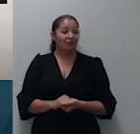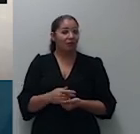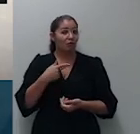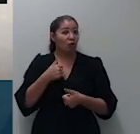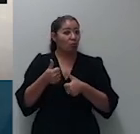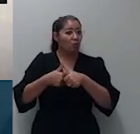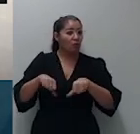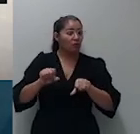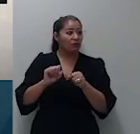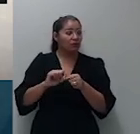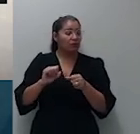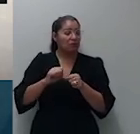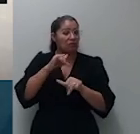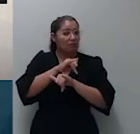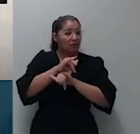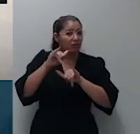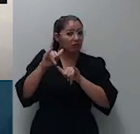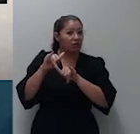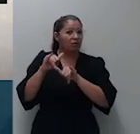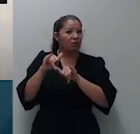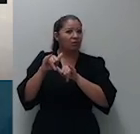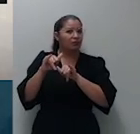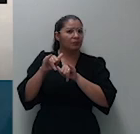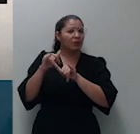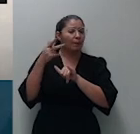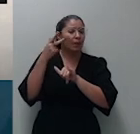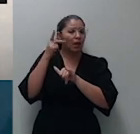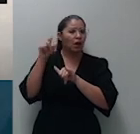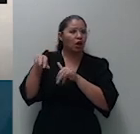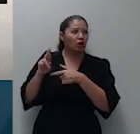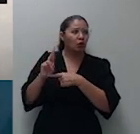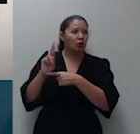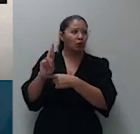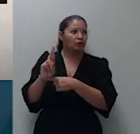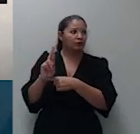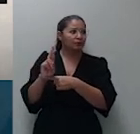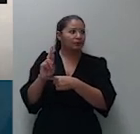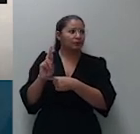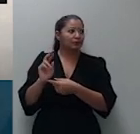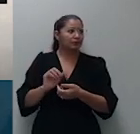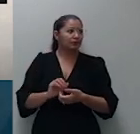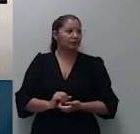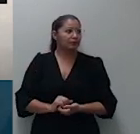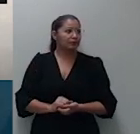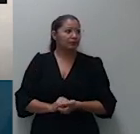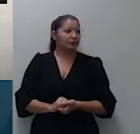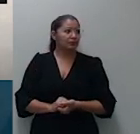indicado pelo eminente relator da própria emenda deste julgado